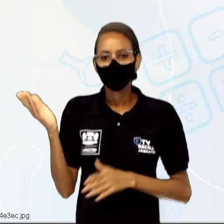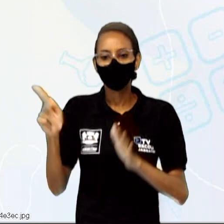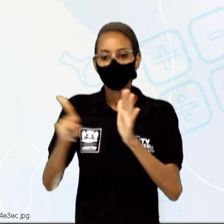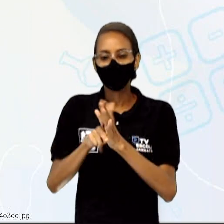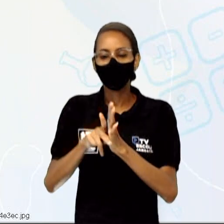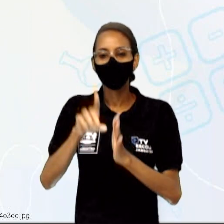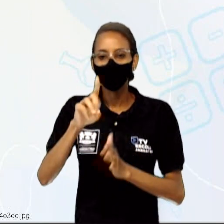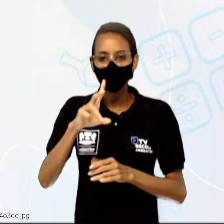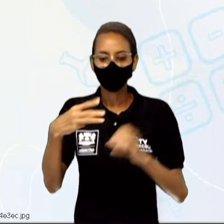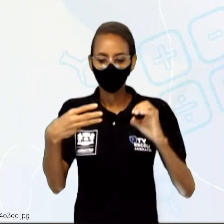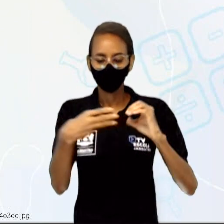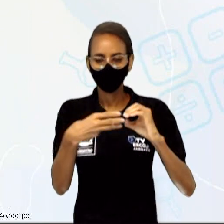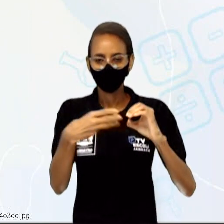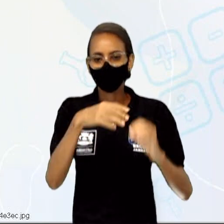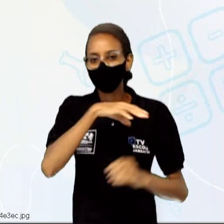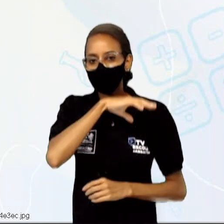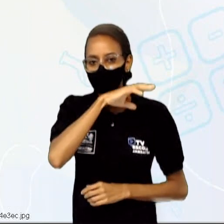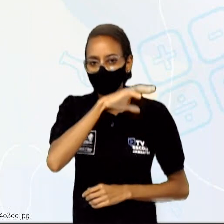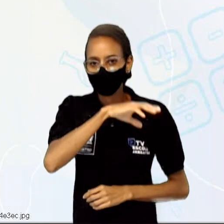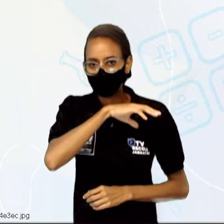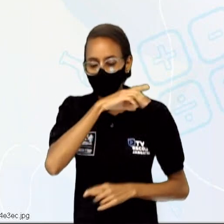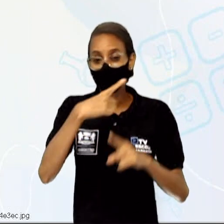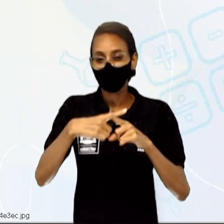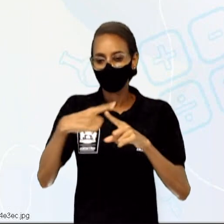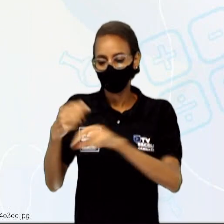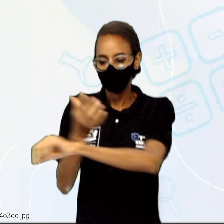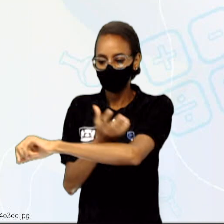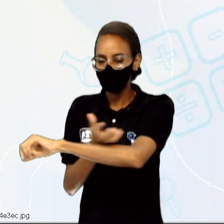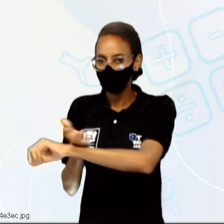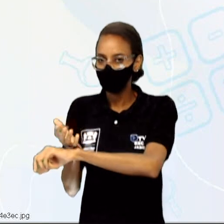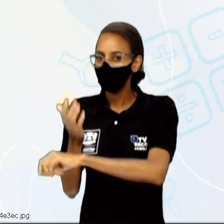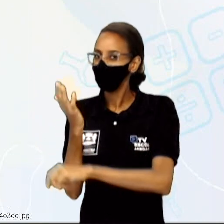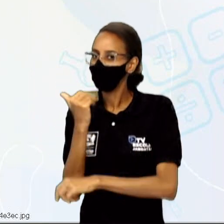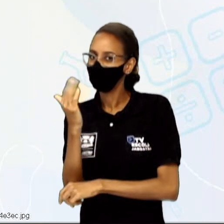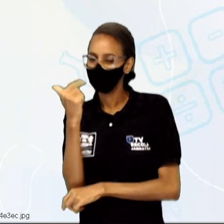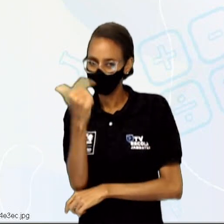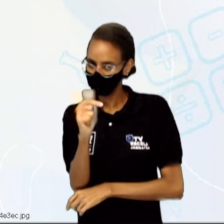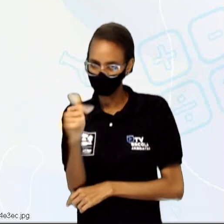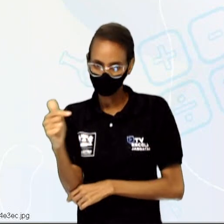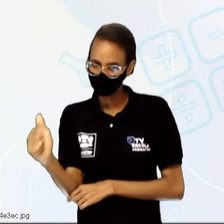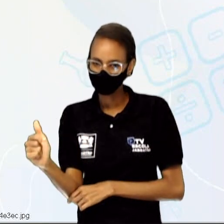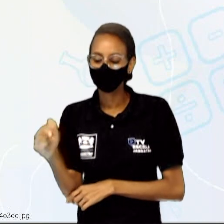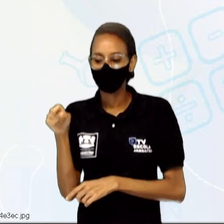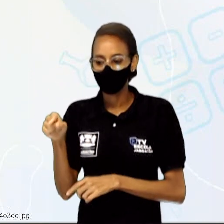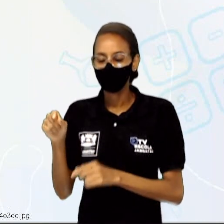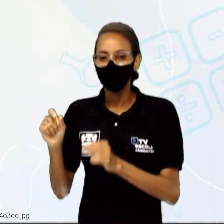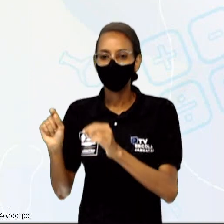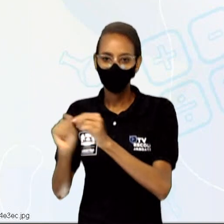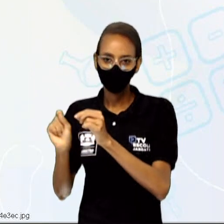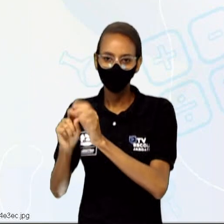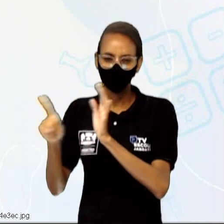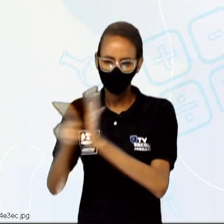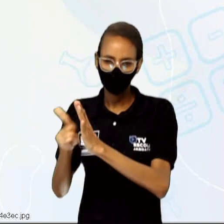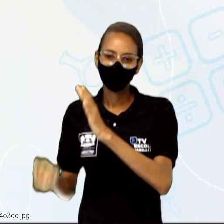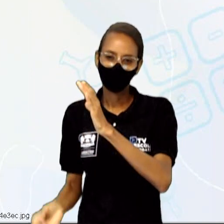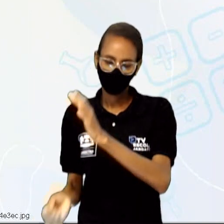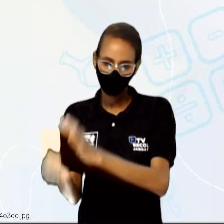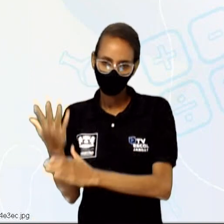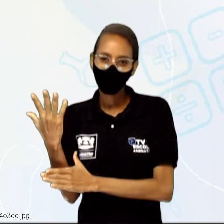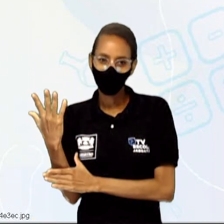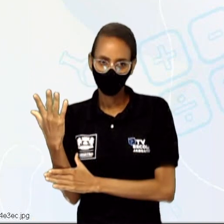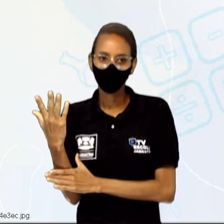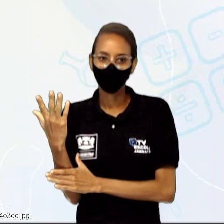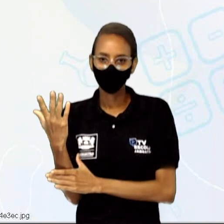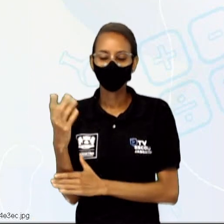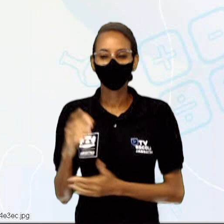animais. Isso porque as células vegetais não se alimentam. Elas produzem o seu próprio alimento no interior da célula. Então o lisossomo